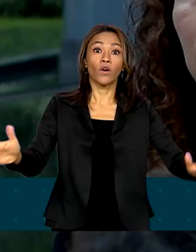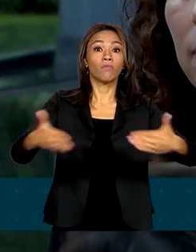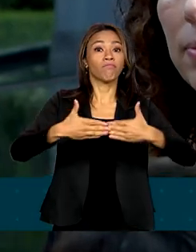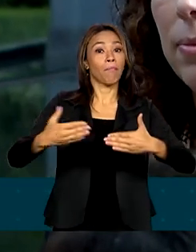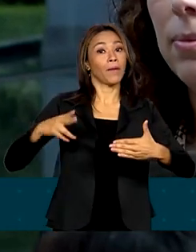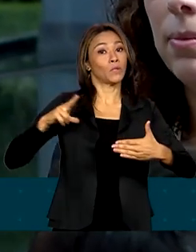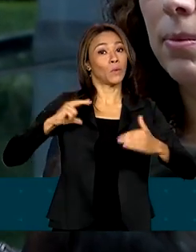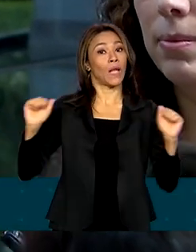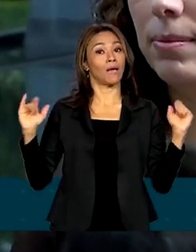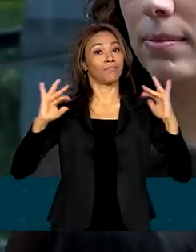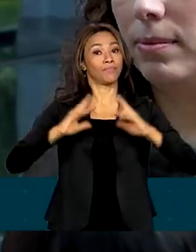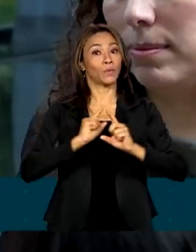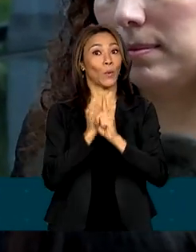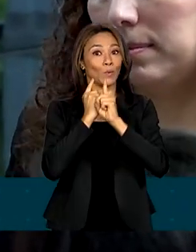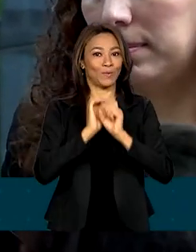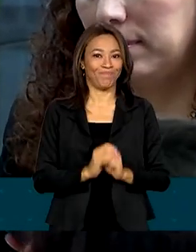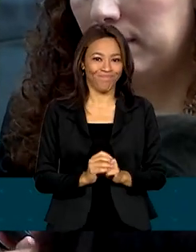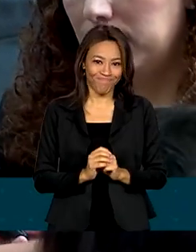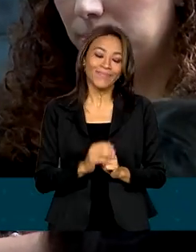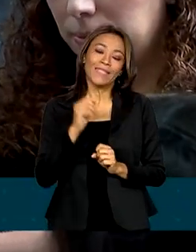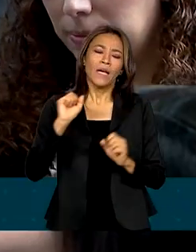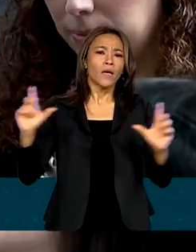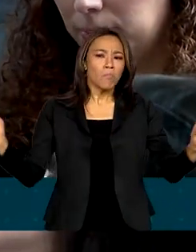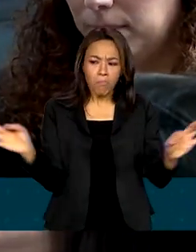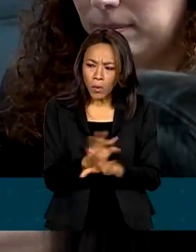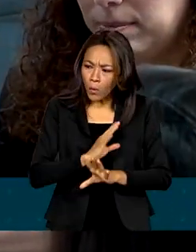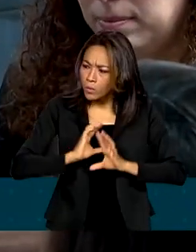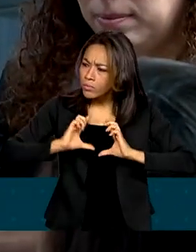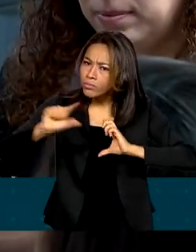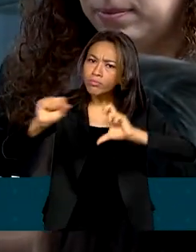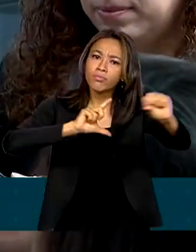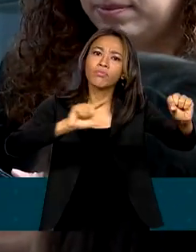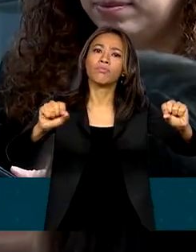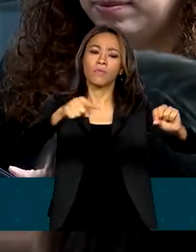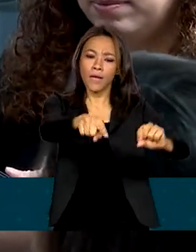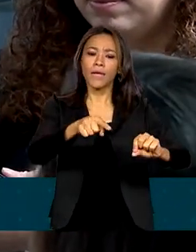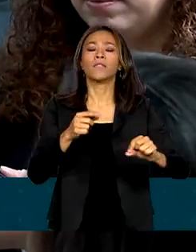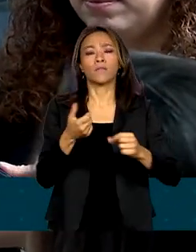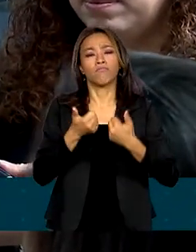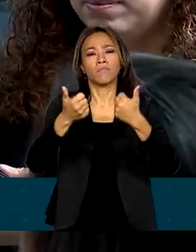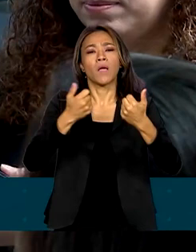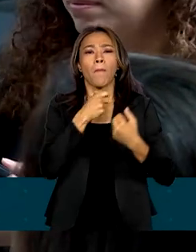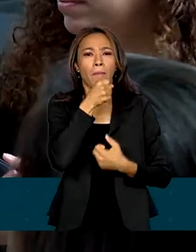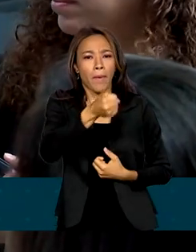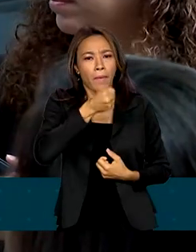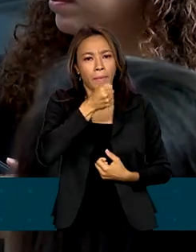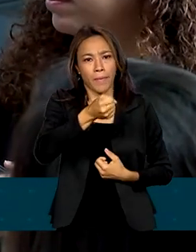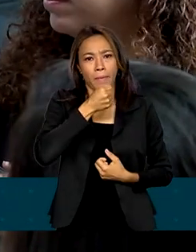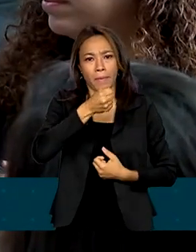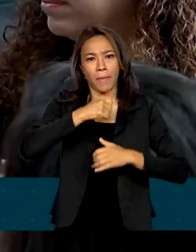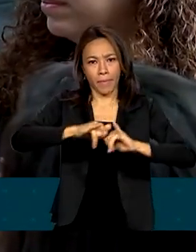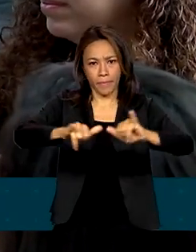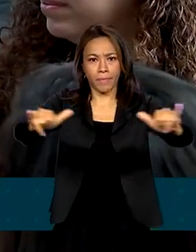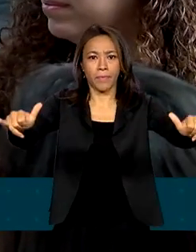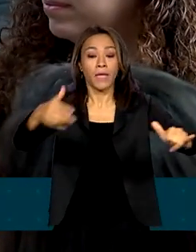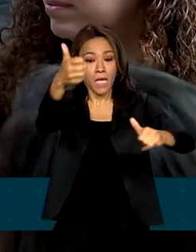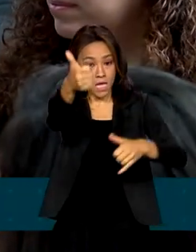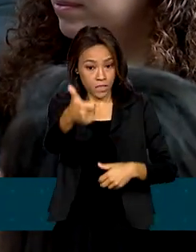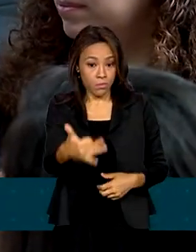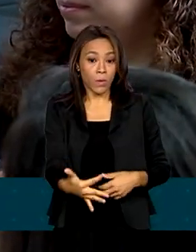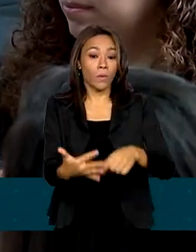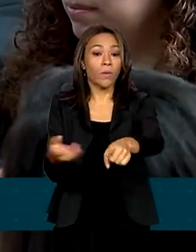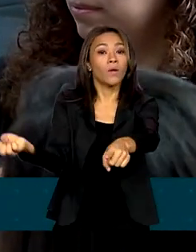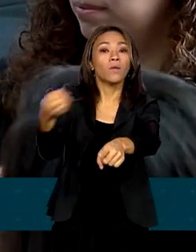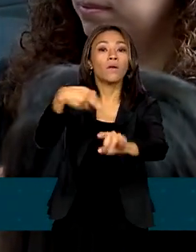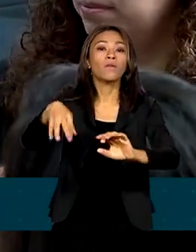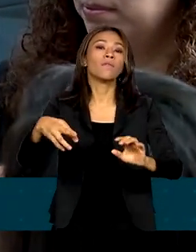fechadas. Na saída, os ministros Fernando Haddad e Simone Tebet falaram com a imprensa. Haddad comentou sobre